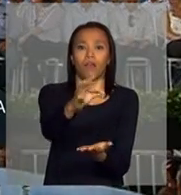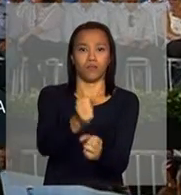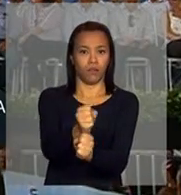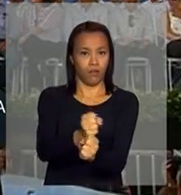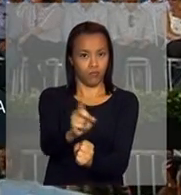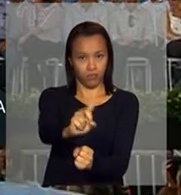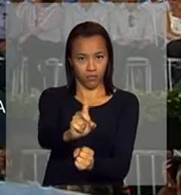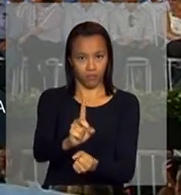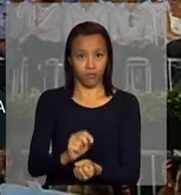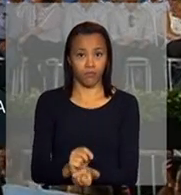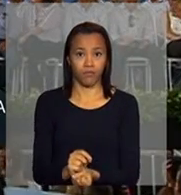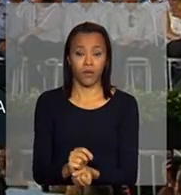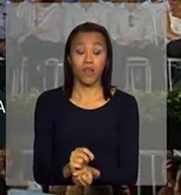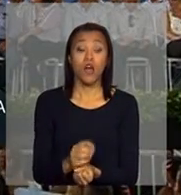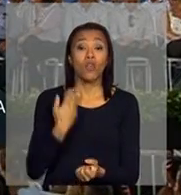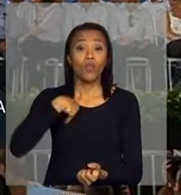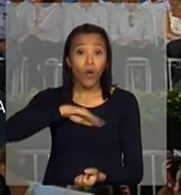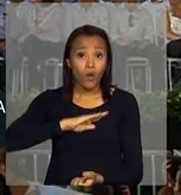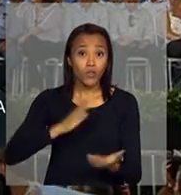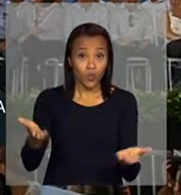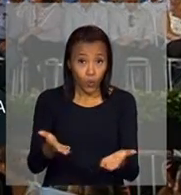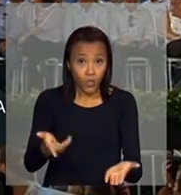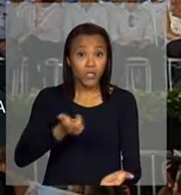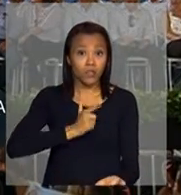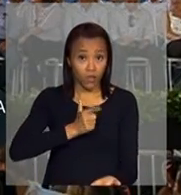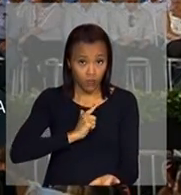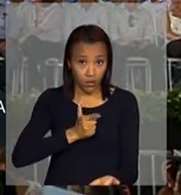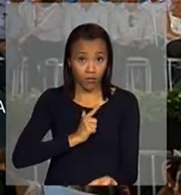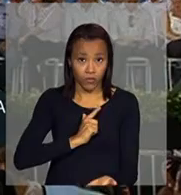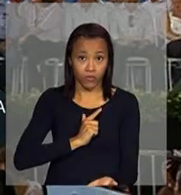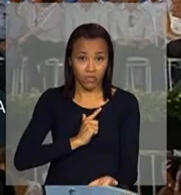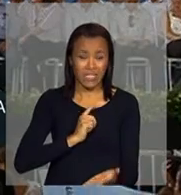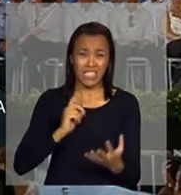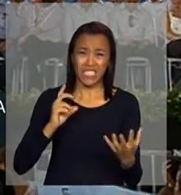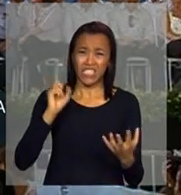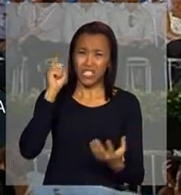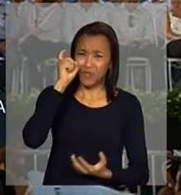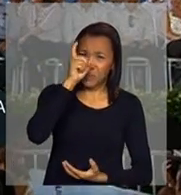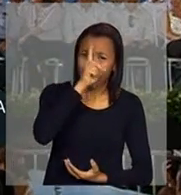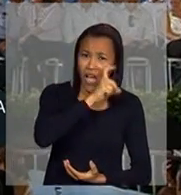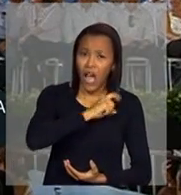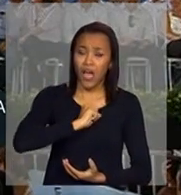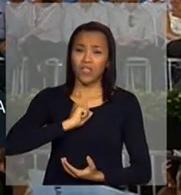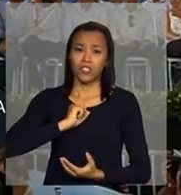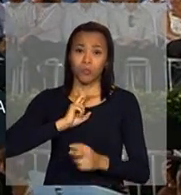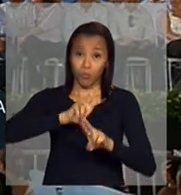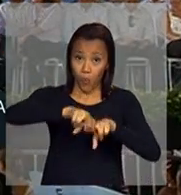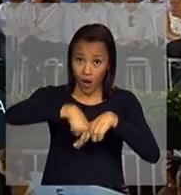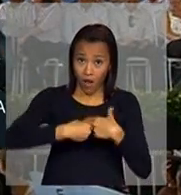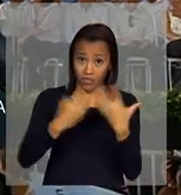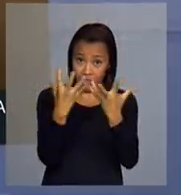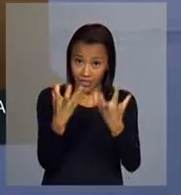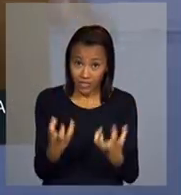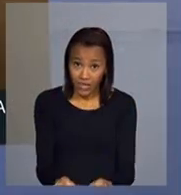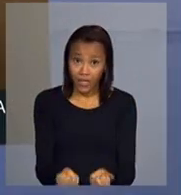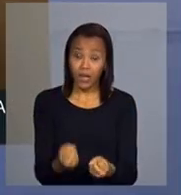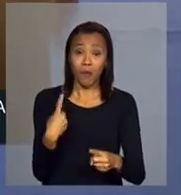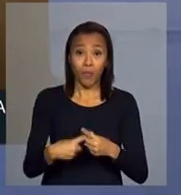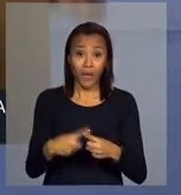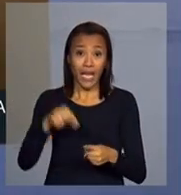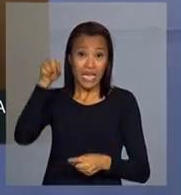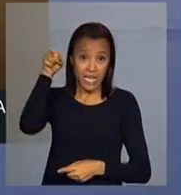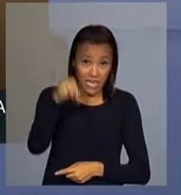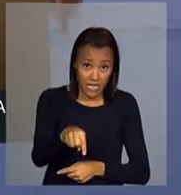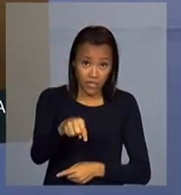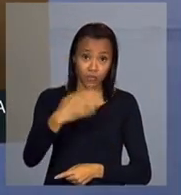Nós hoje só temos ainda dificuldade em relação à seca, porque isso que nós